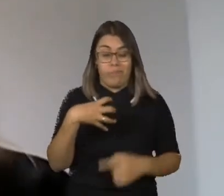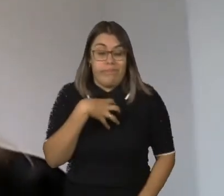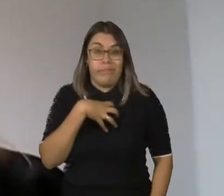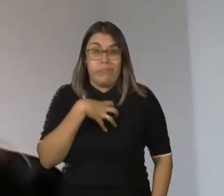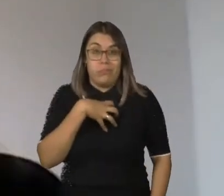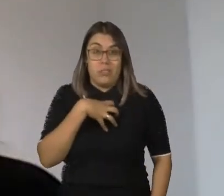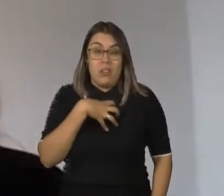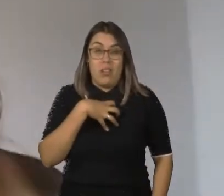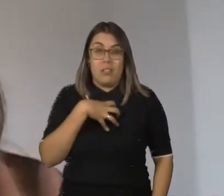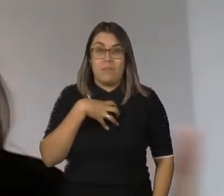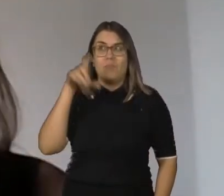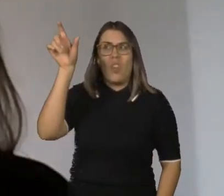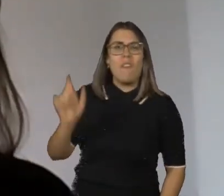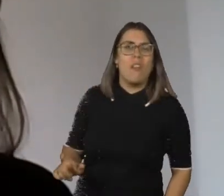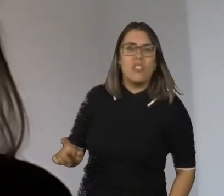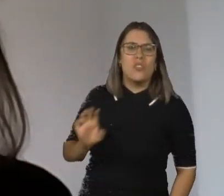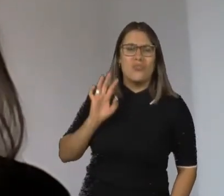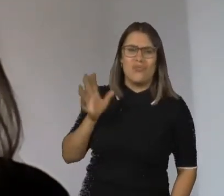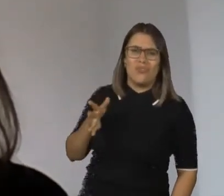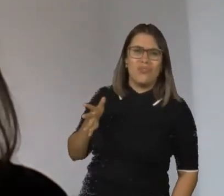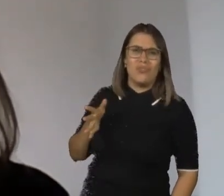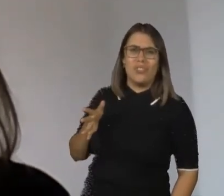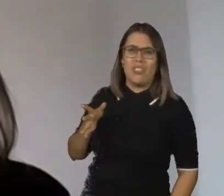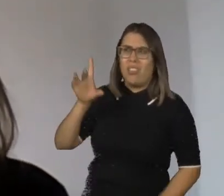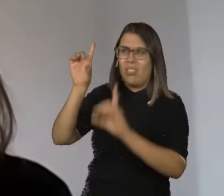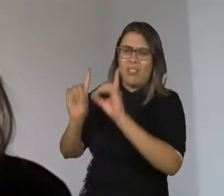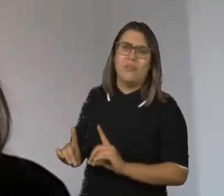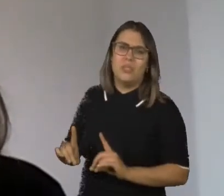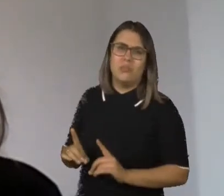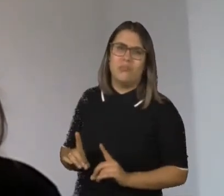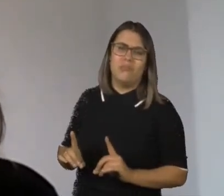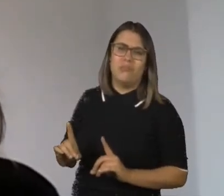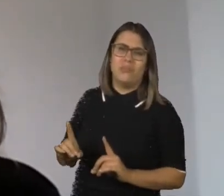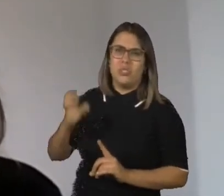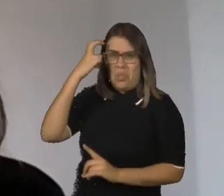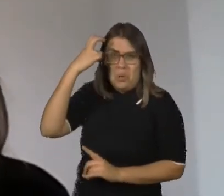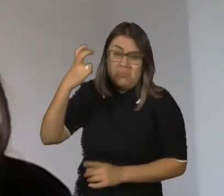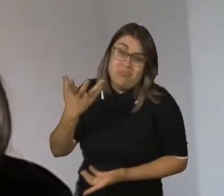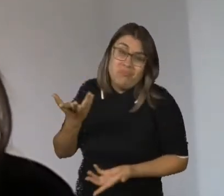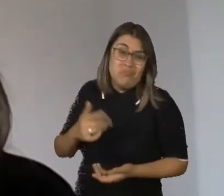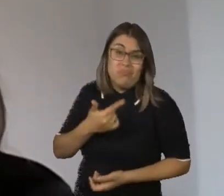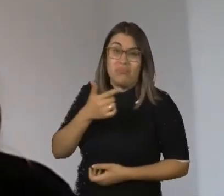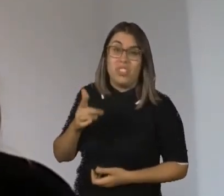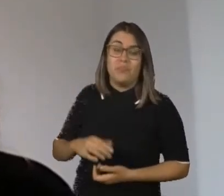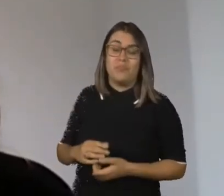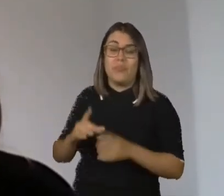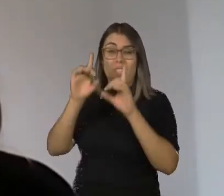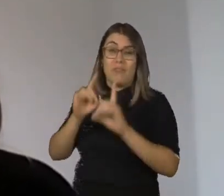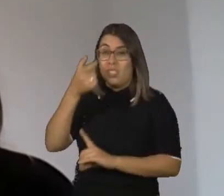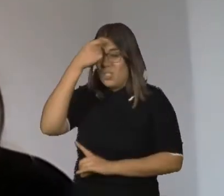físicas, já são diagnosticadas como deficientes intelectuais. Mesmo que